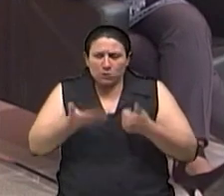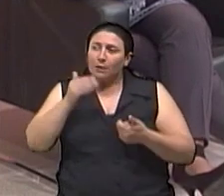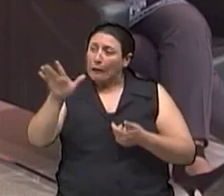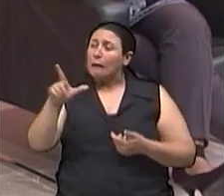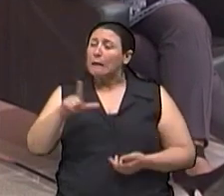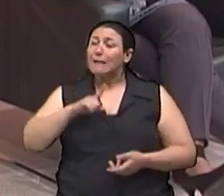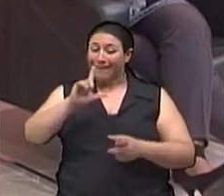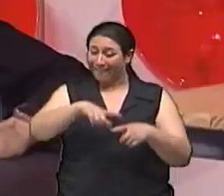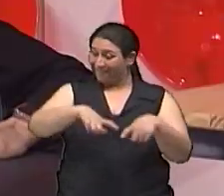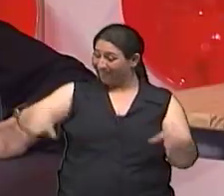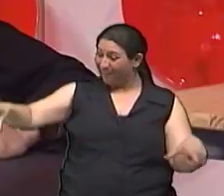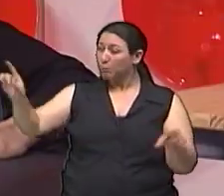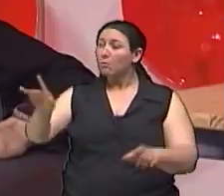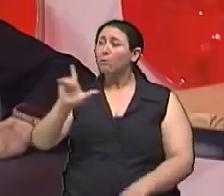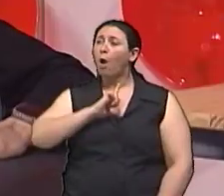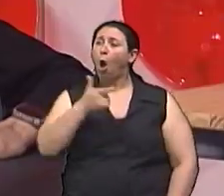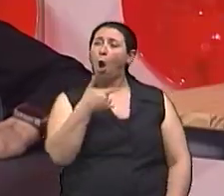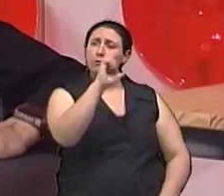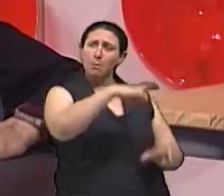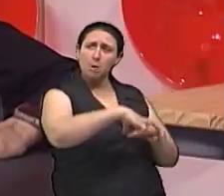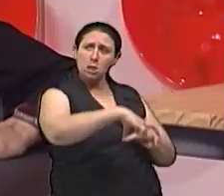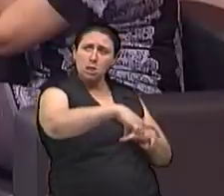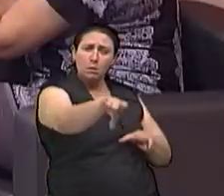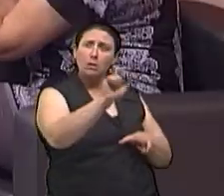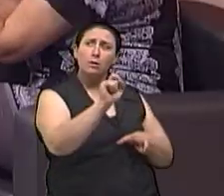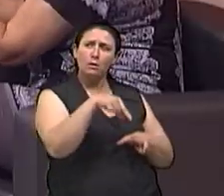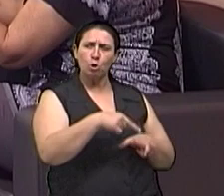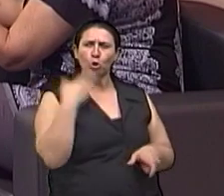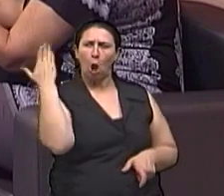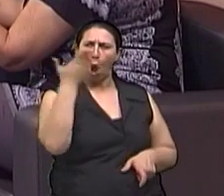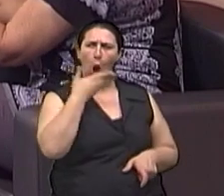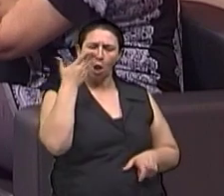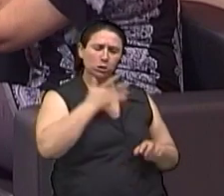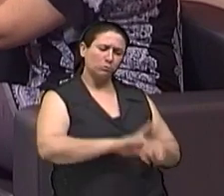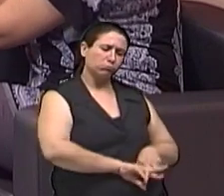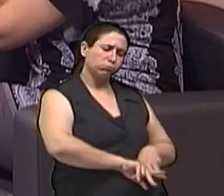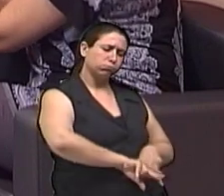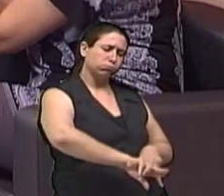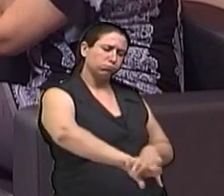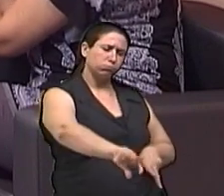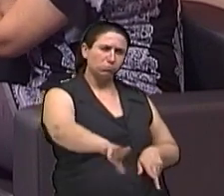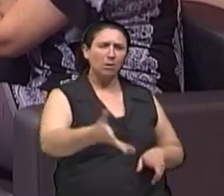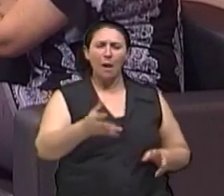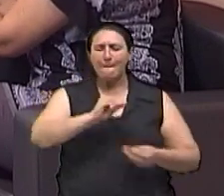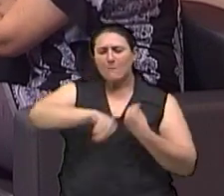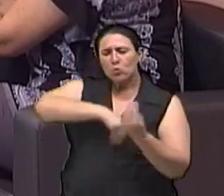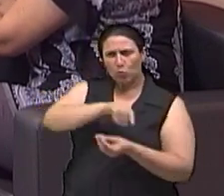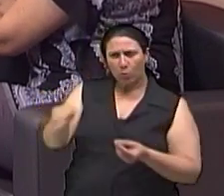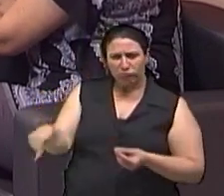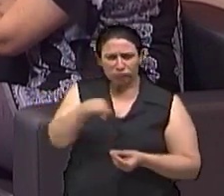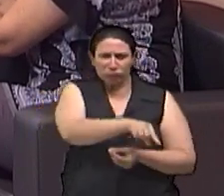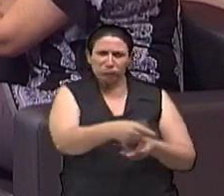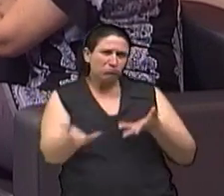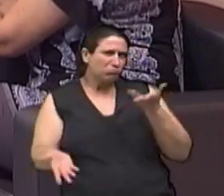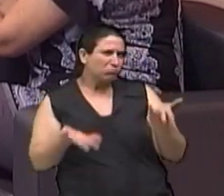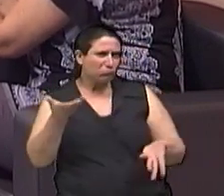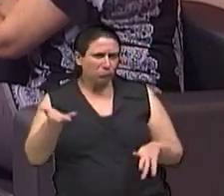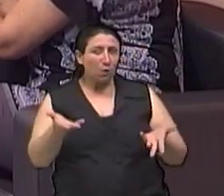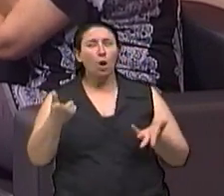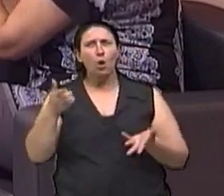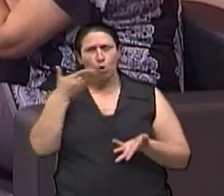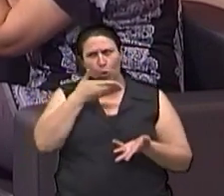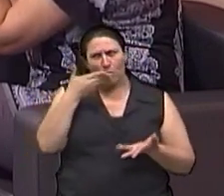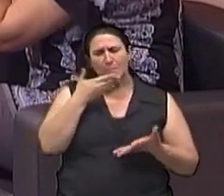doces Isso Vamos falar um pouquinho da mistura Dos salgados com os doces Doces